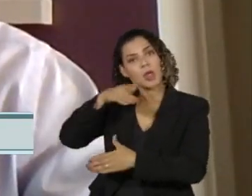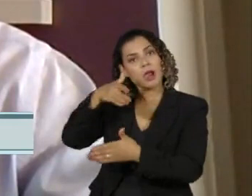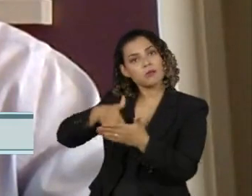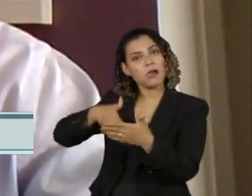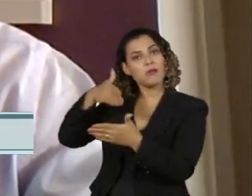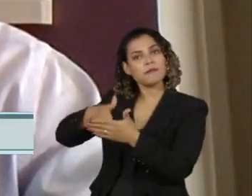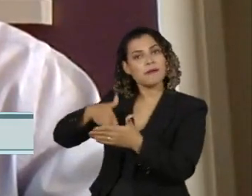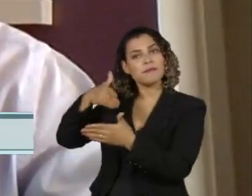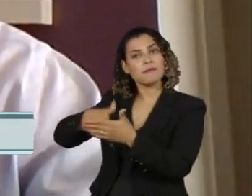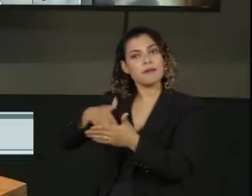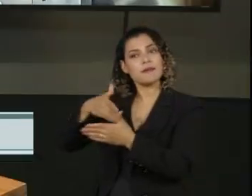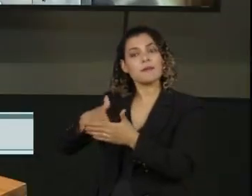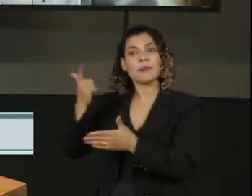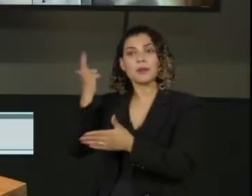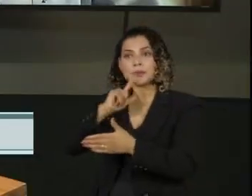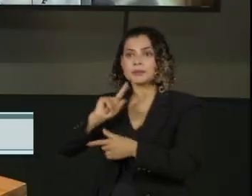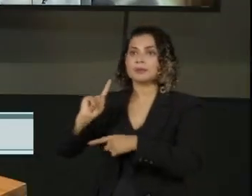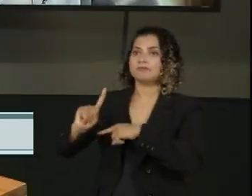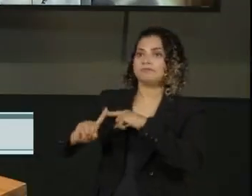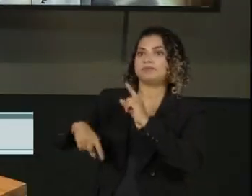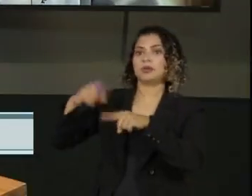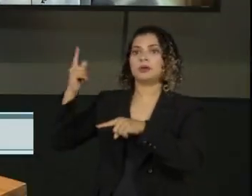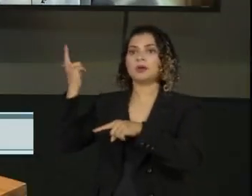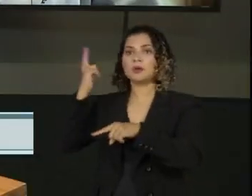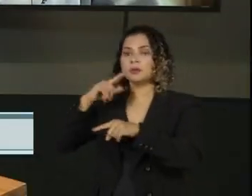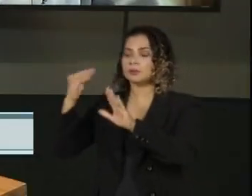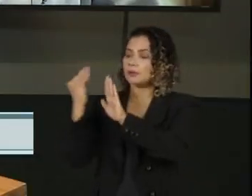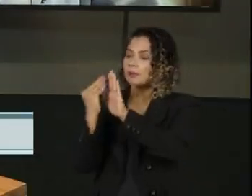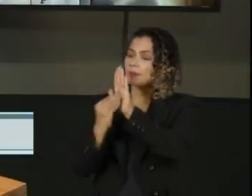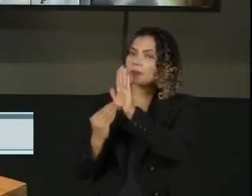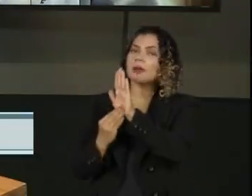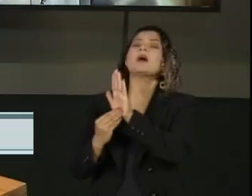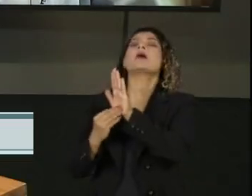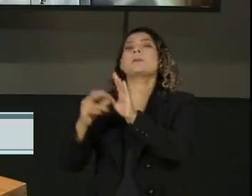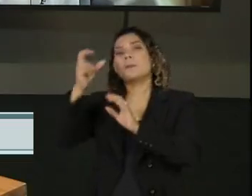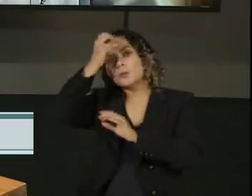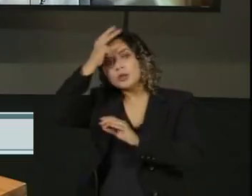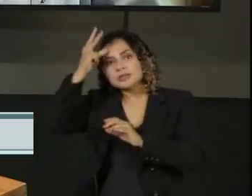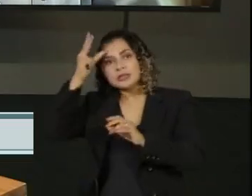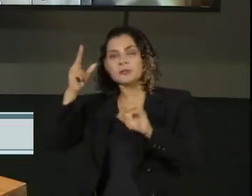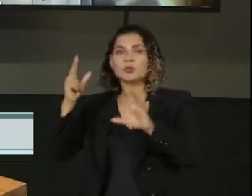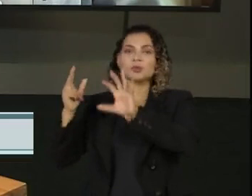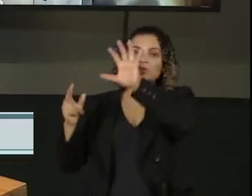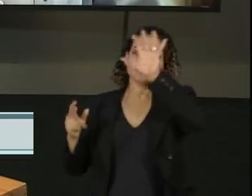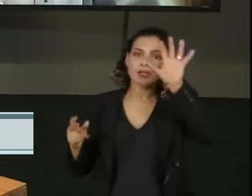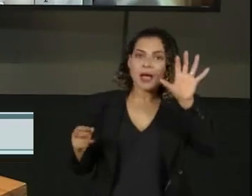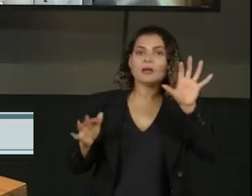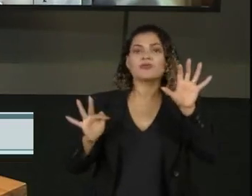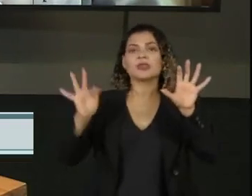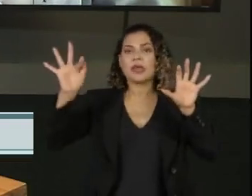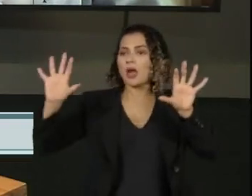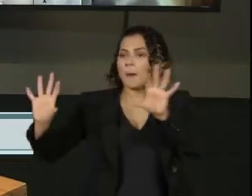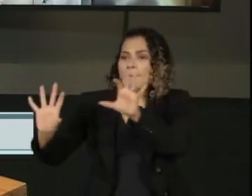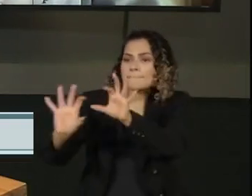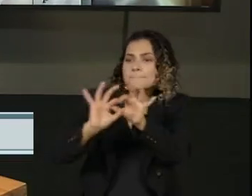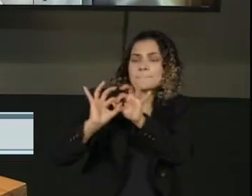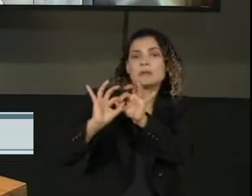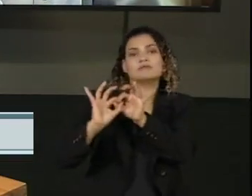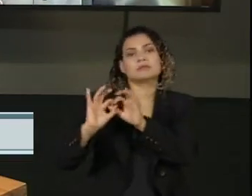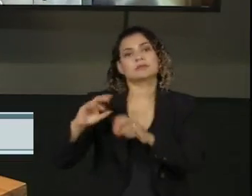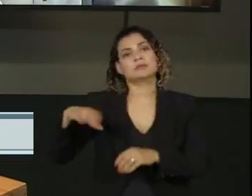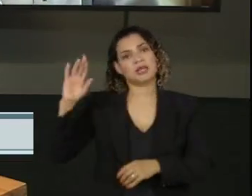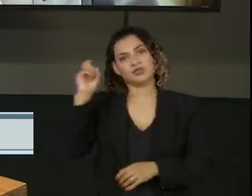ter uma agenda positiva, uma agenda articulada com os municípios, com os estados. A esperança agora que nos